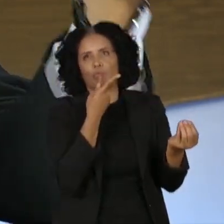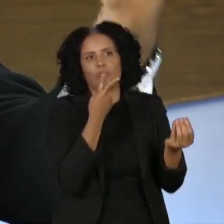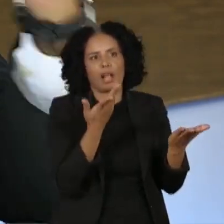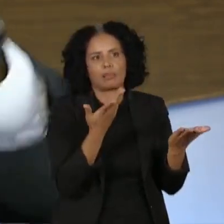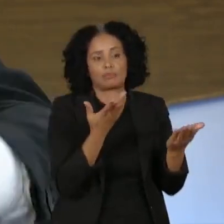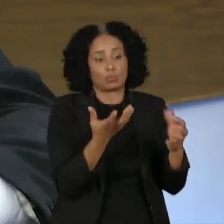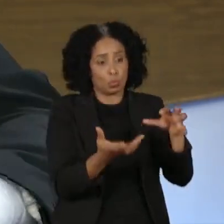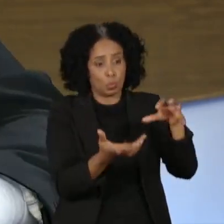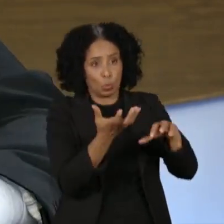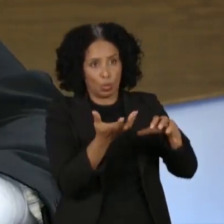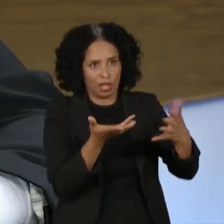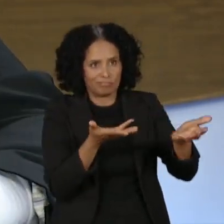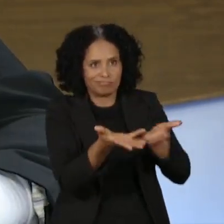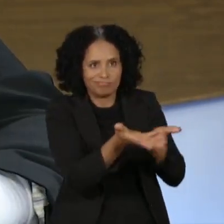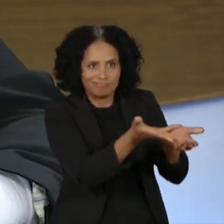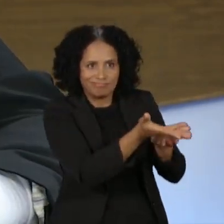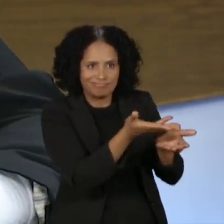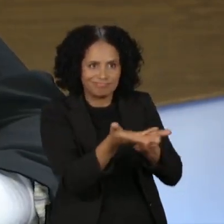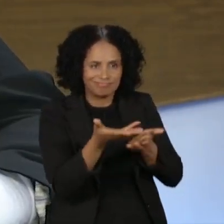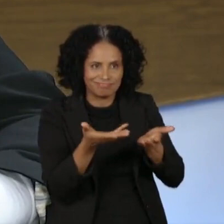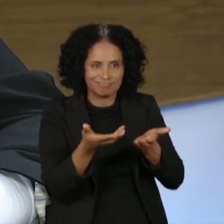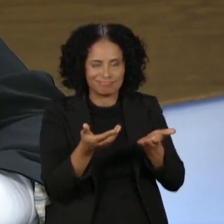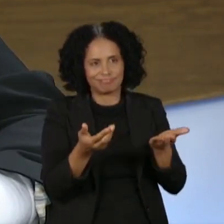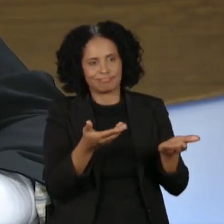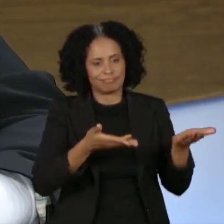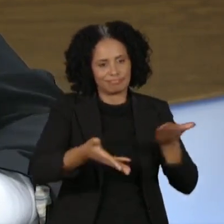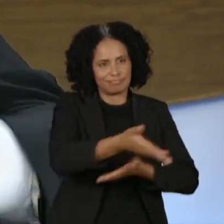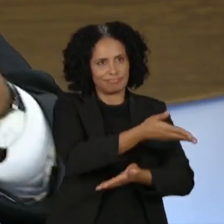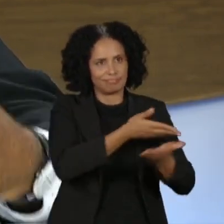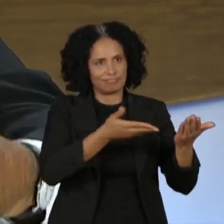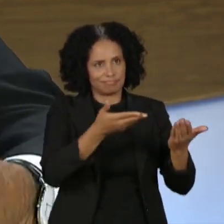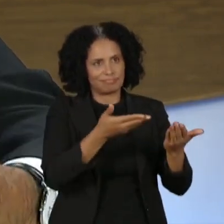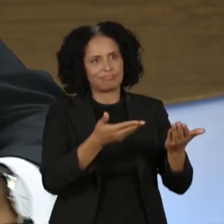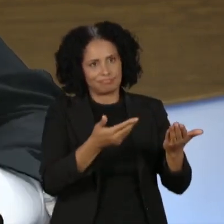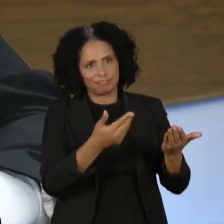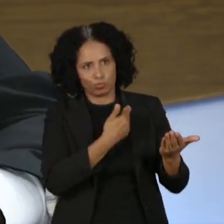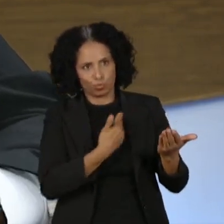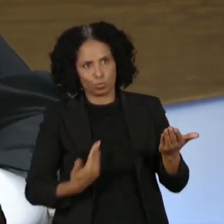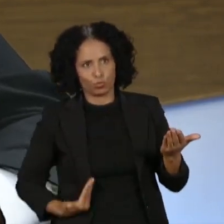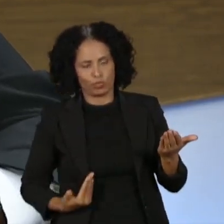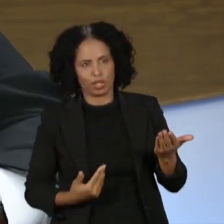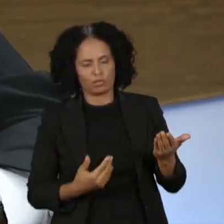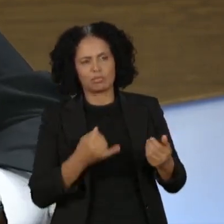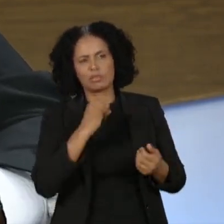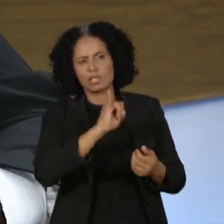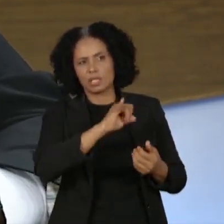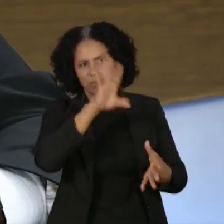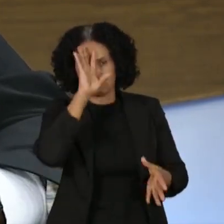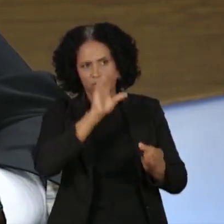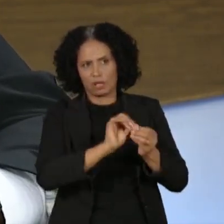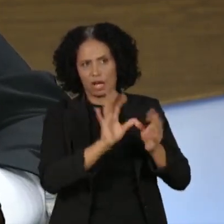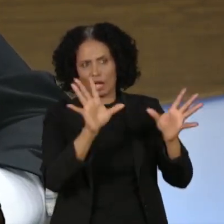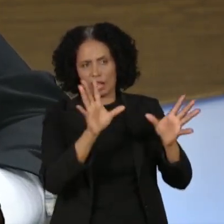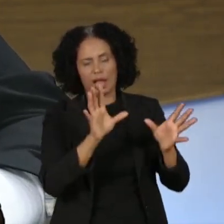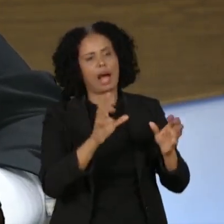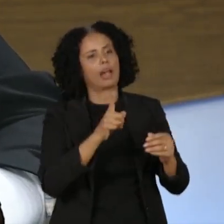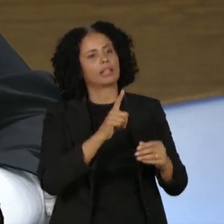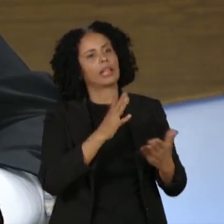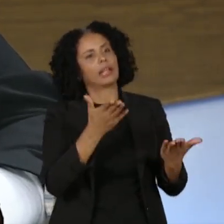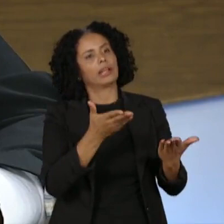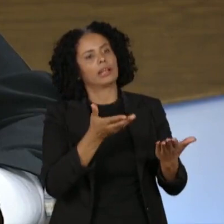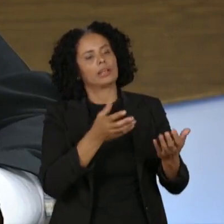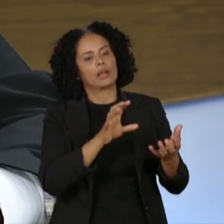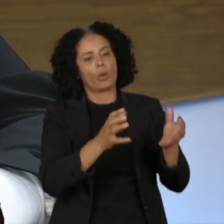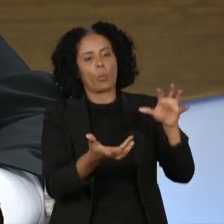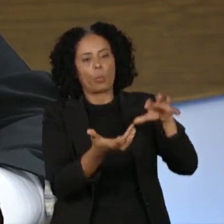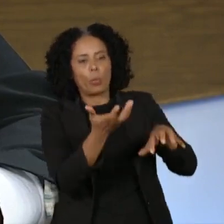congresso mais colaborativo, obrigado Vera, com o governo. E se o senhor entende isso, como é que o governo pretende aproveitar isso